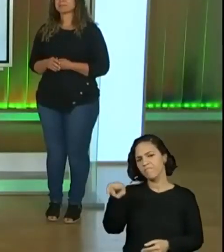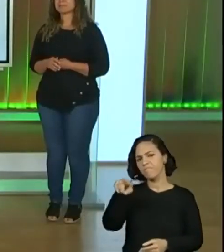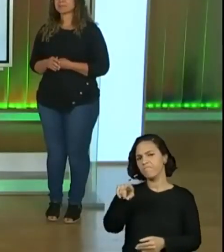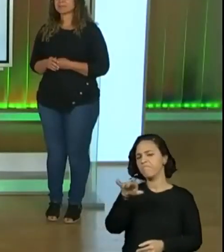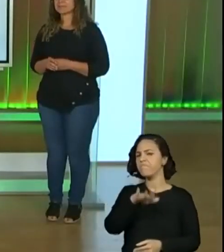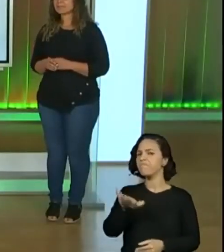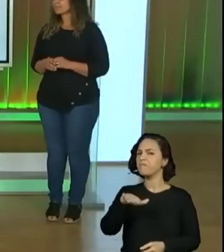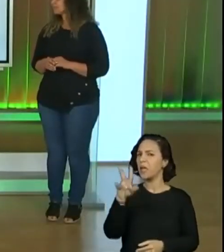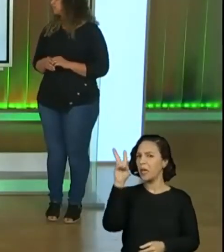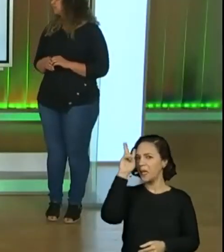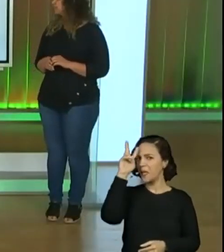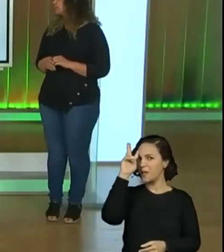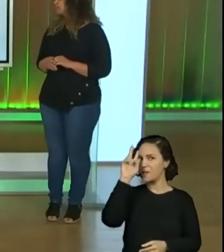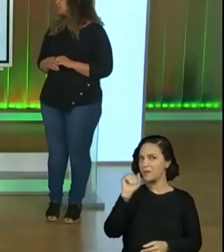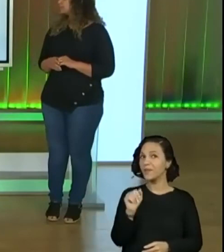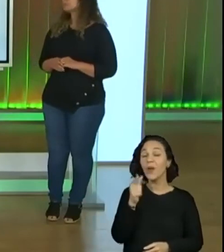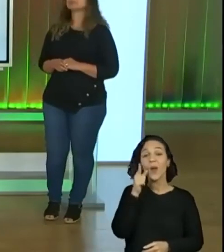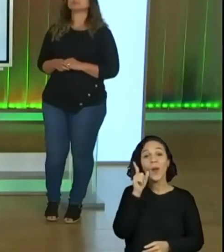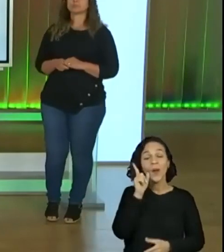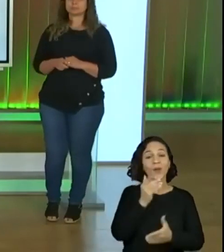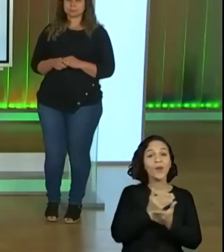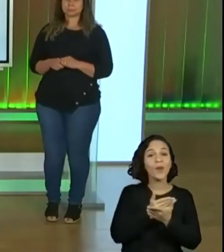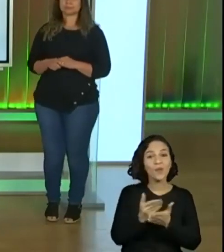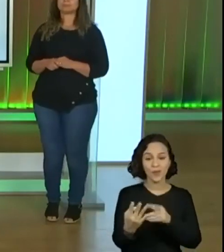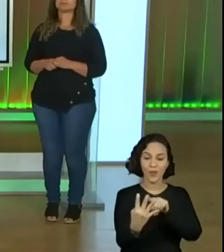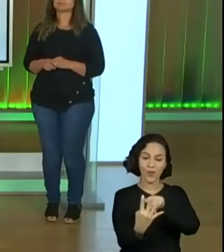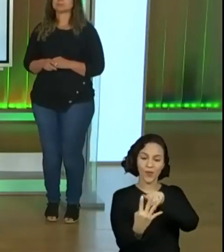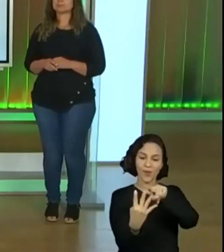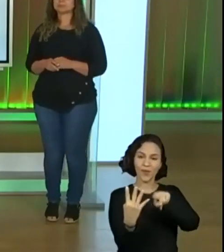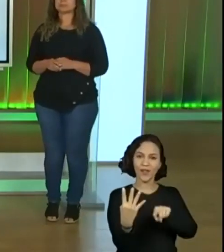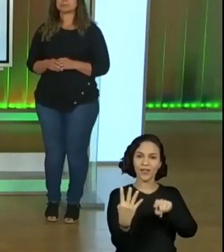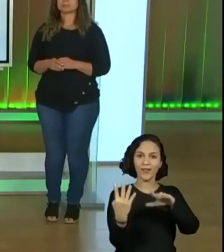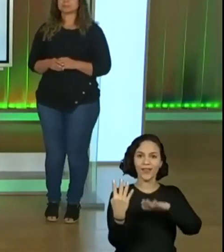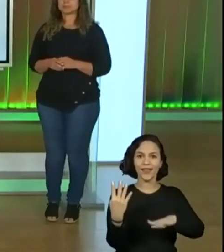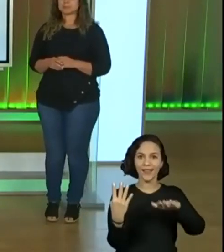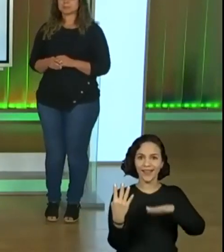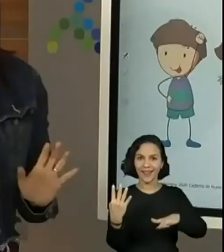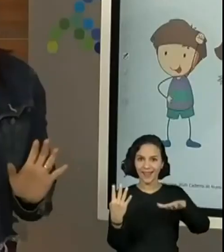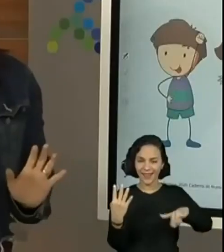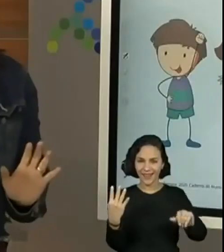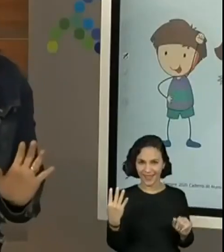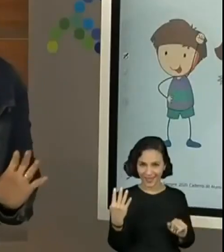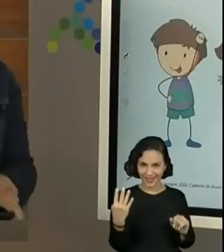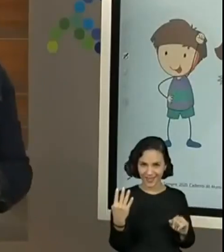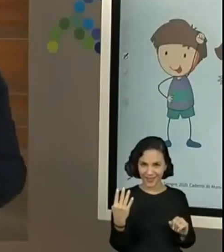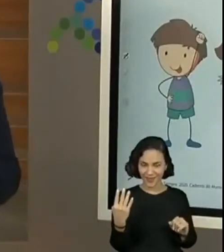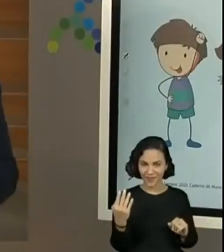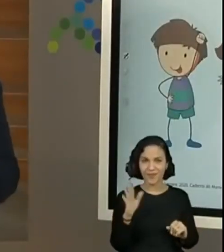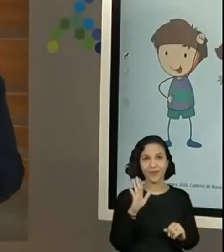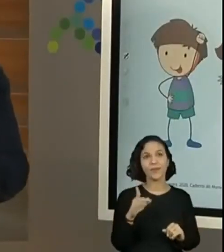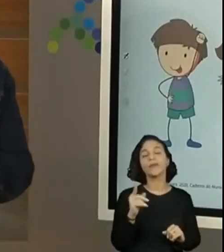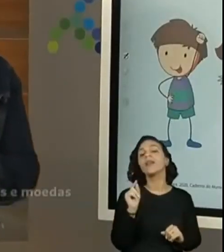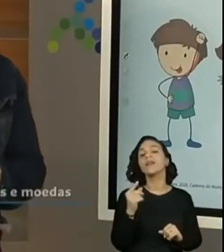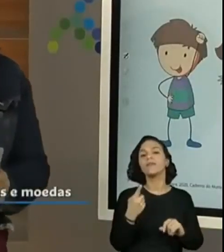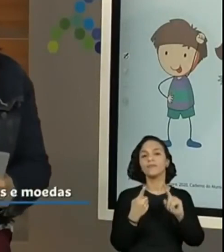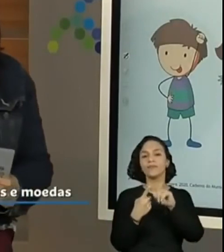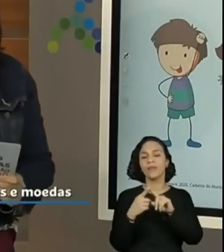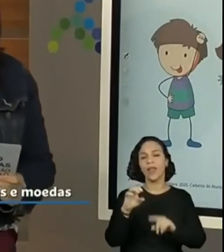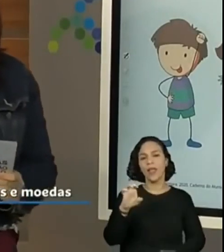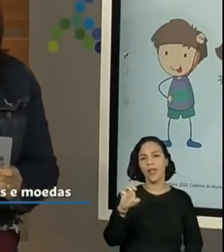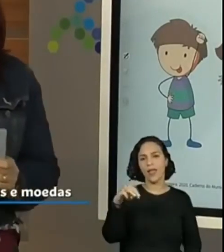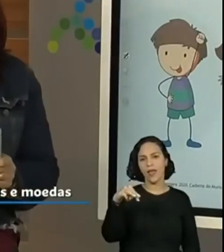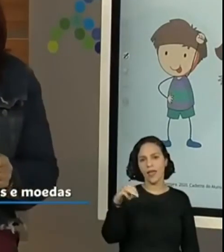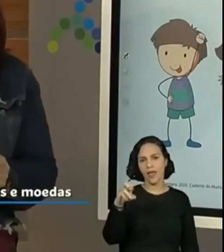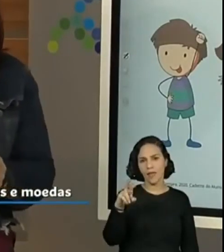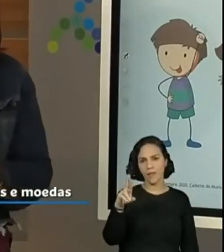que ontem a gente começou falando de 4 crianças nessas atividades. São o Emerson,